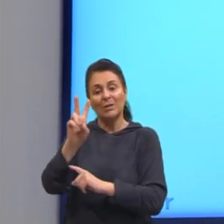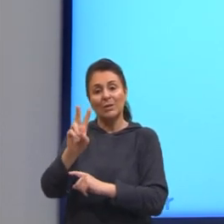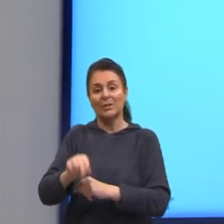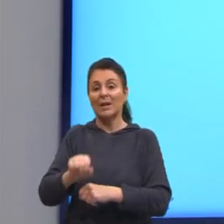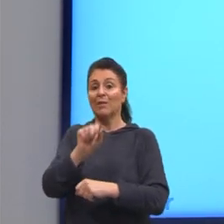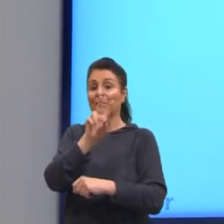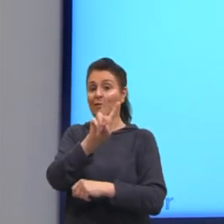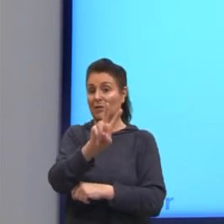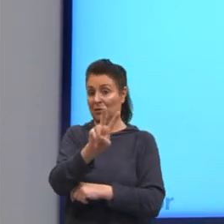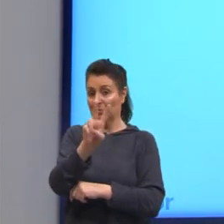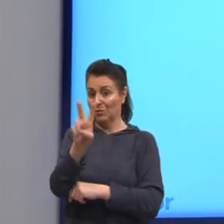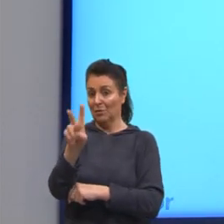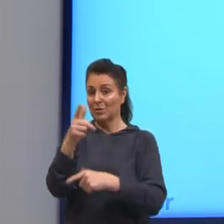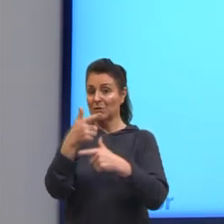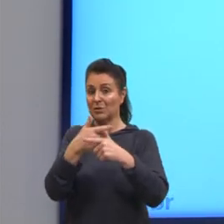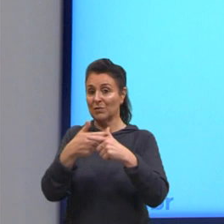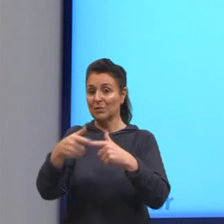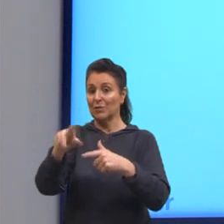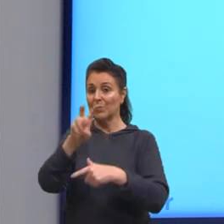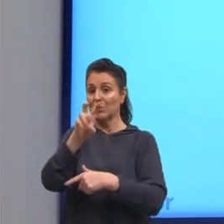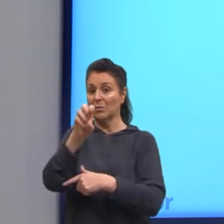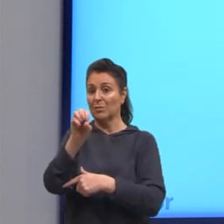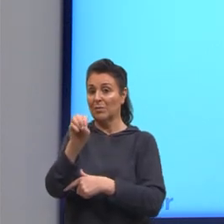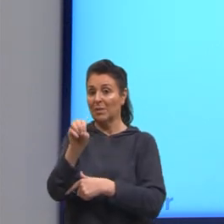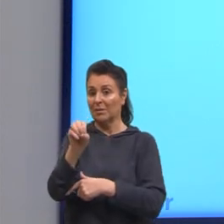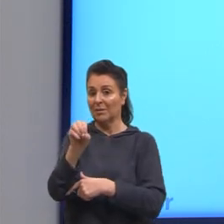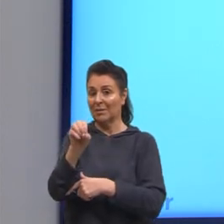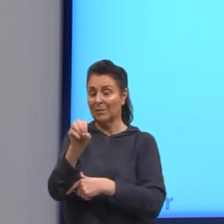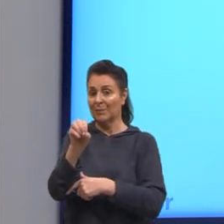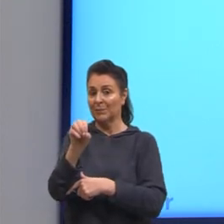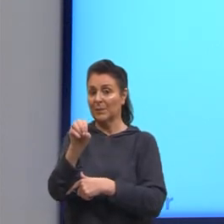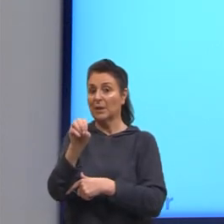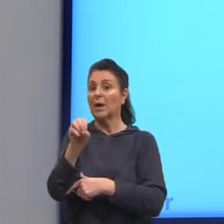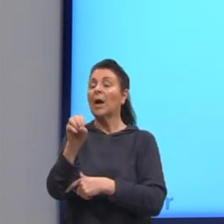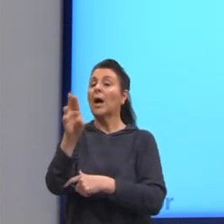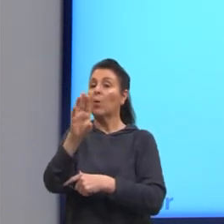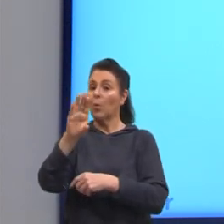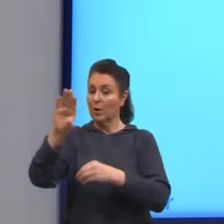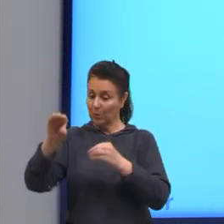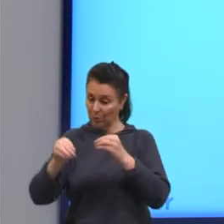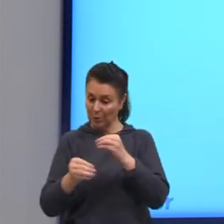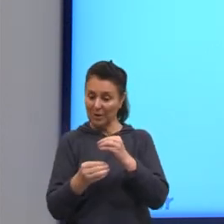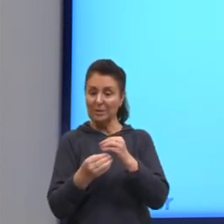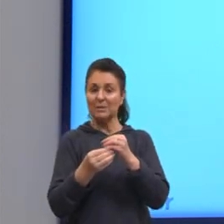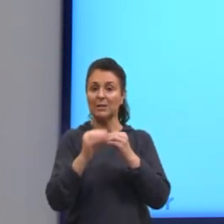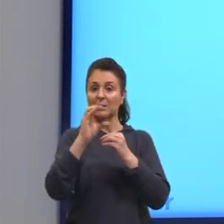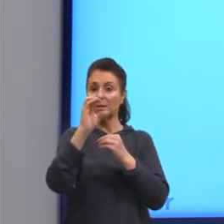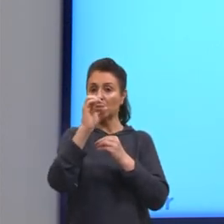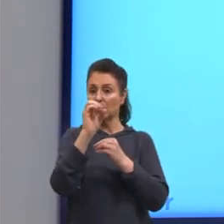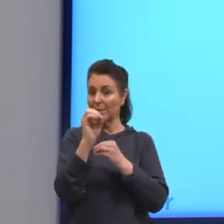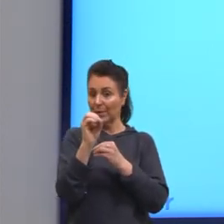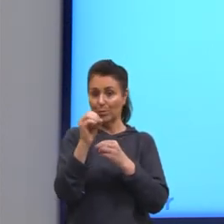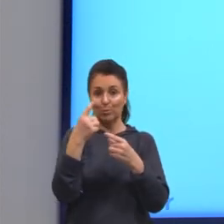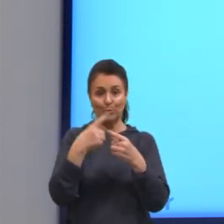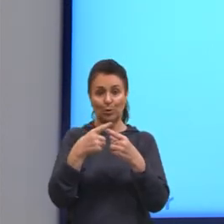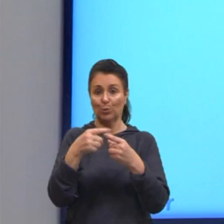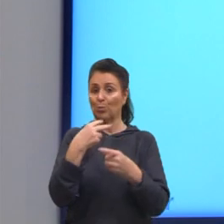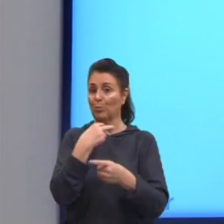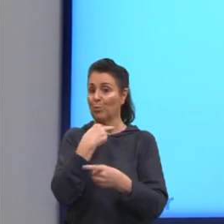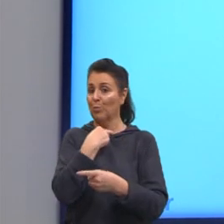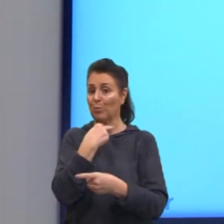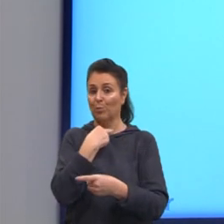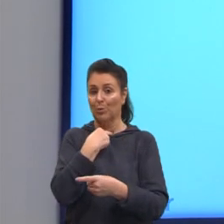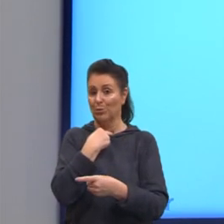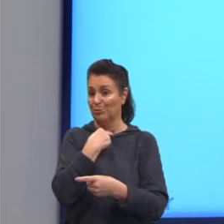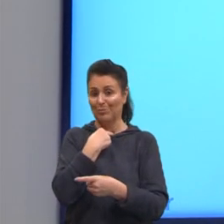22 dividido por 50. Acrescentamos o zero, porque o 50 não cabe no 22. O